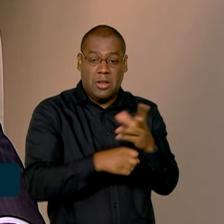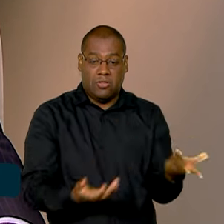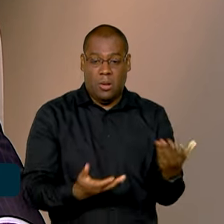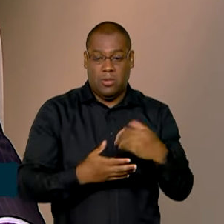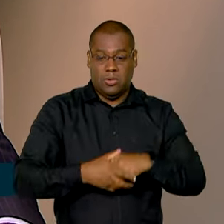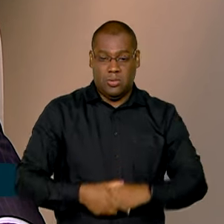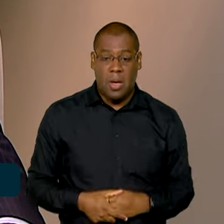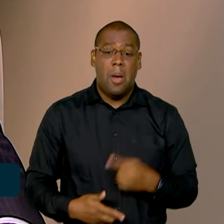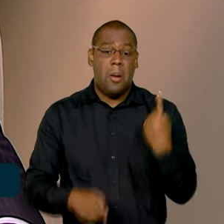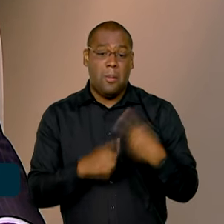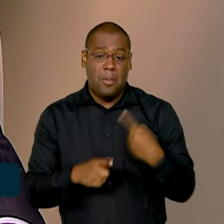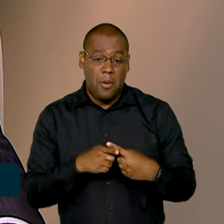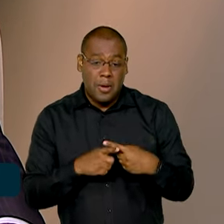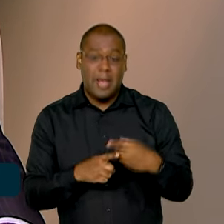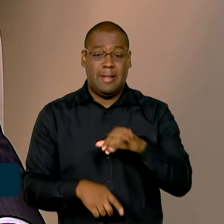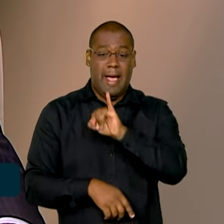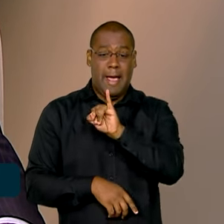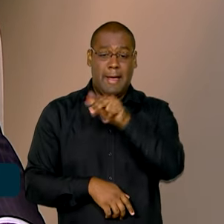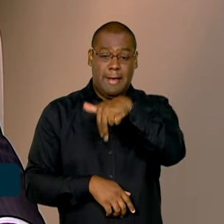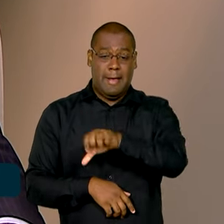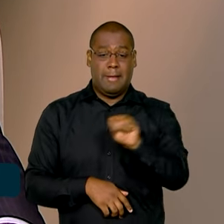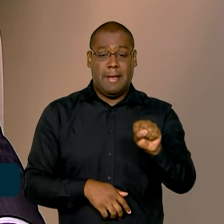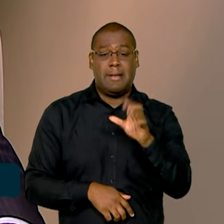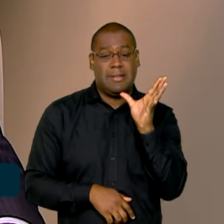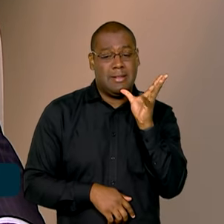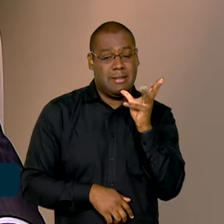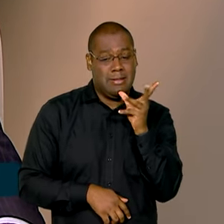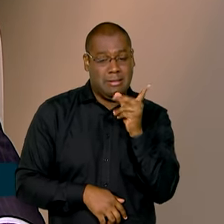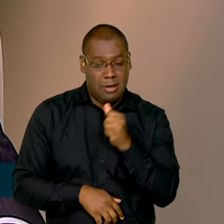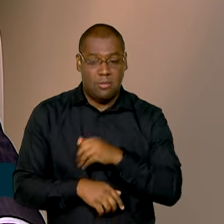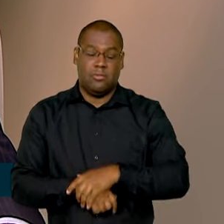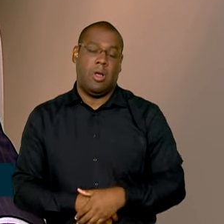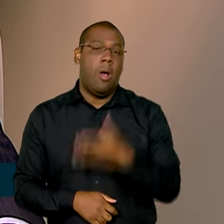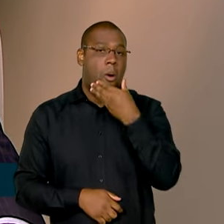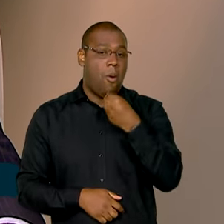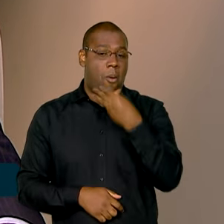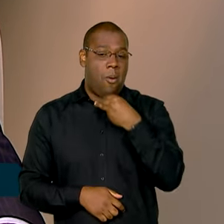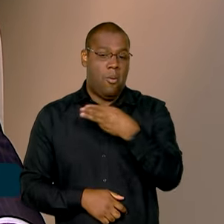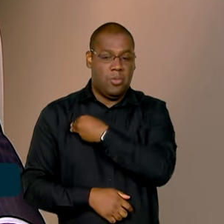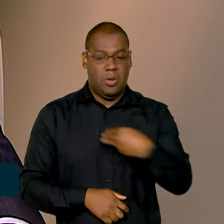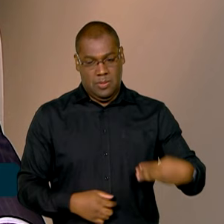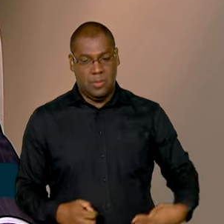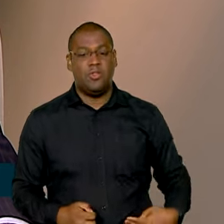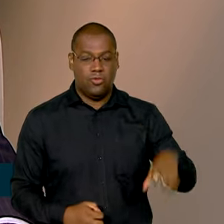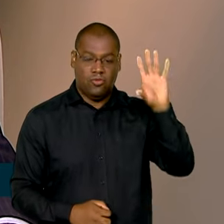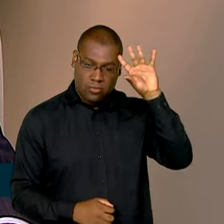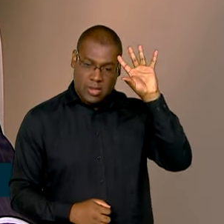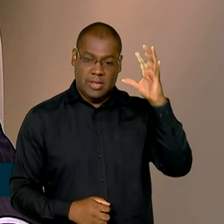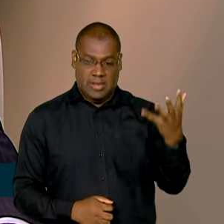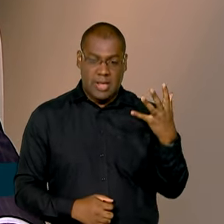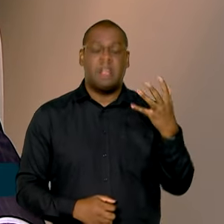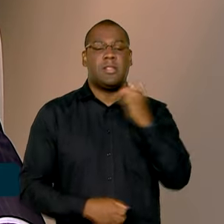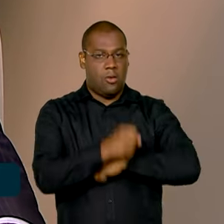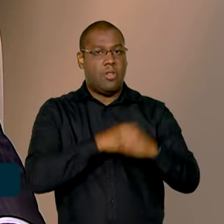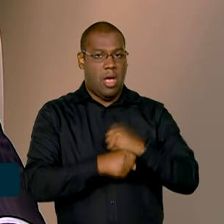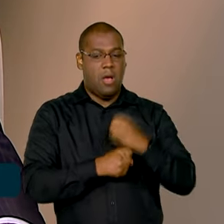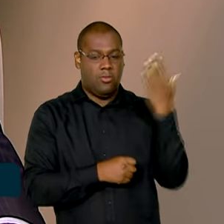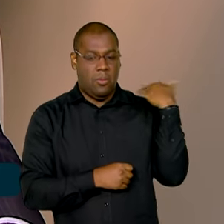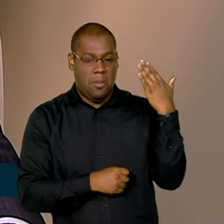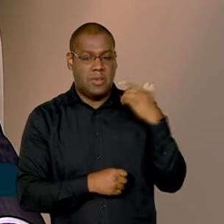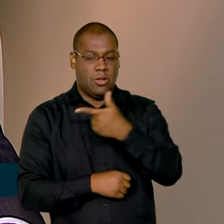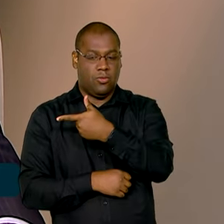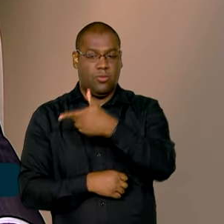porque não recebe o seu benefício. Então é muito importante, o ministro Lupe já tinha acenado isso no ano passado, que a gente